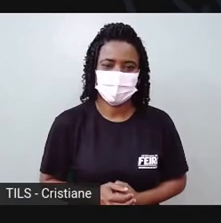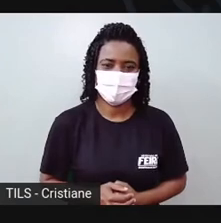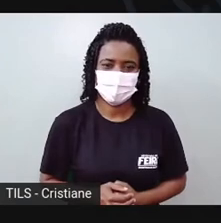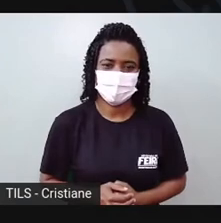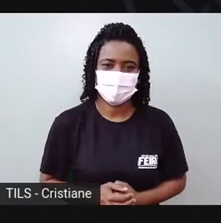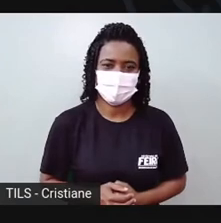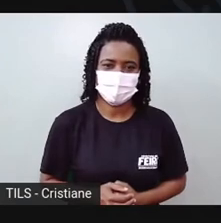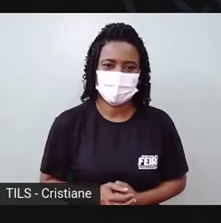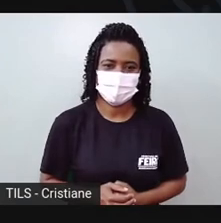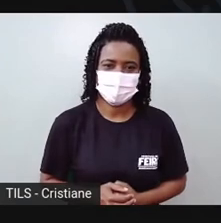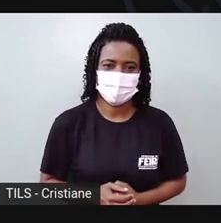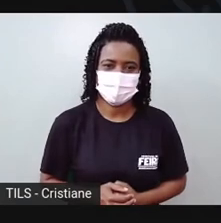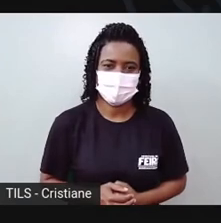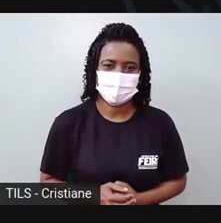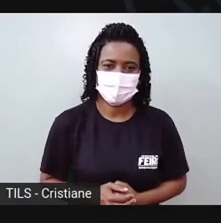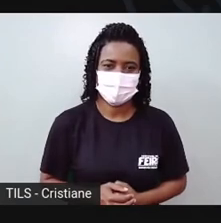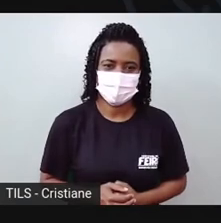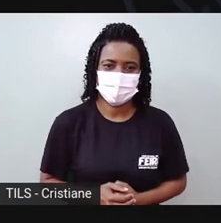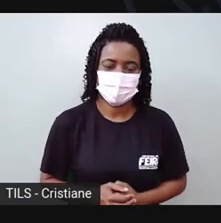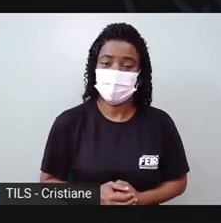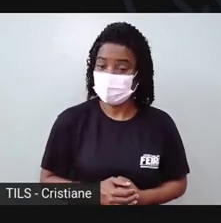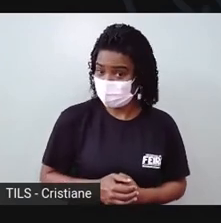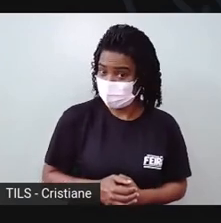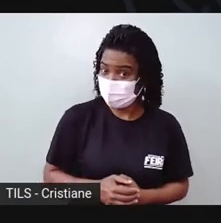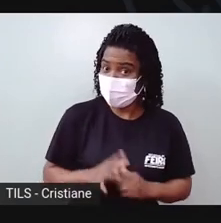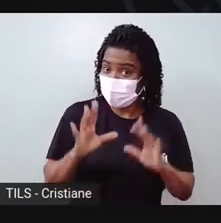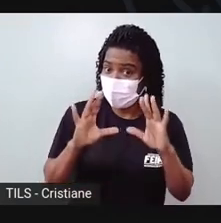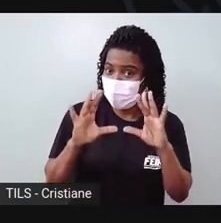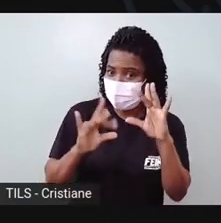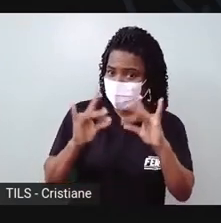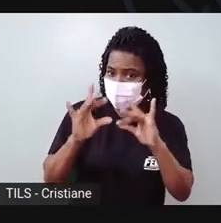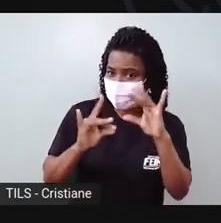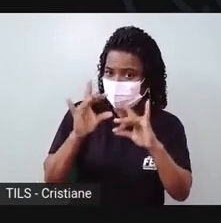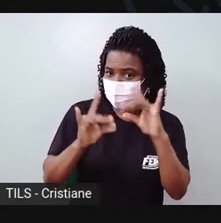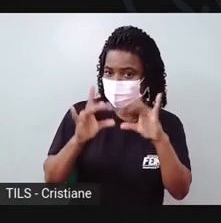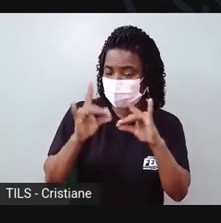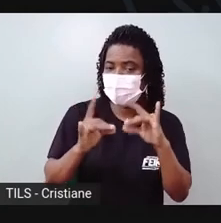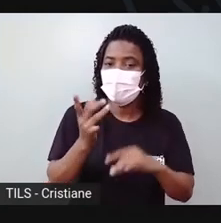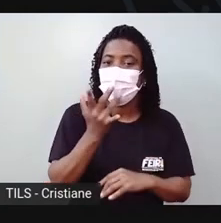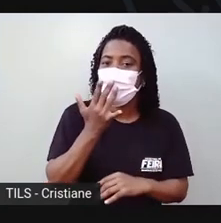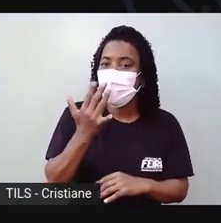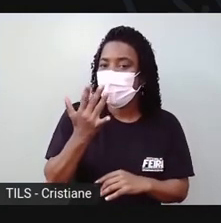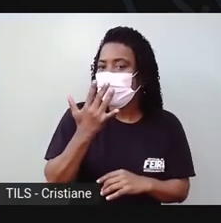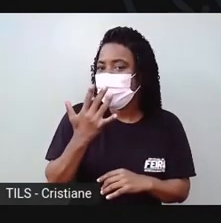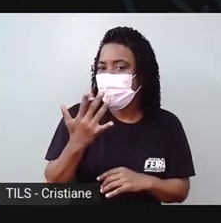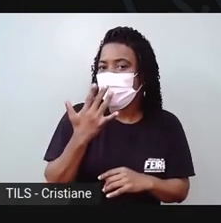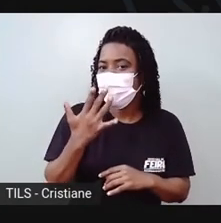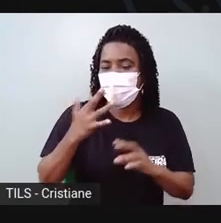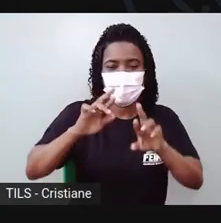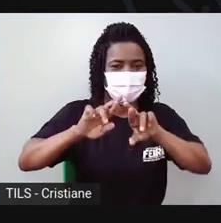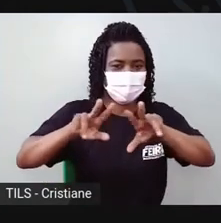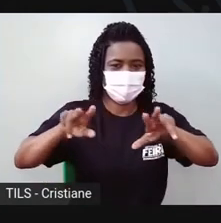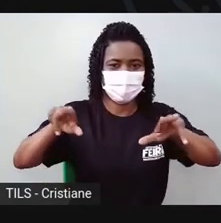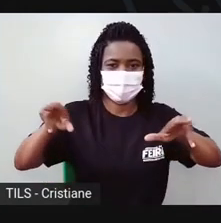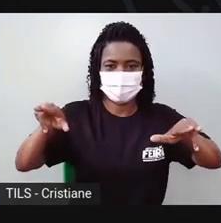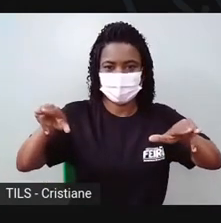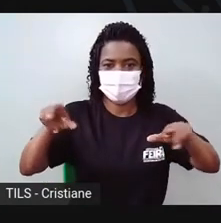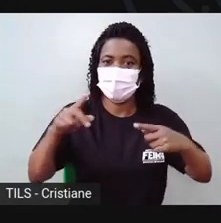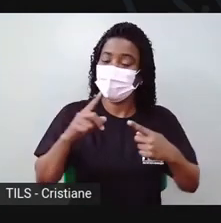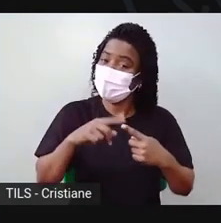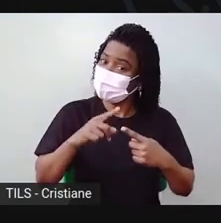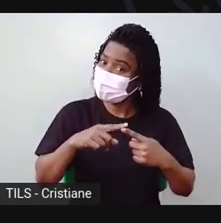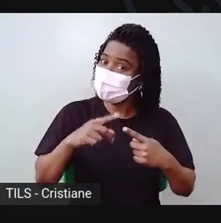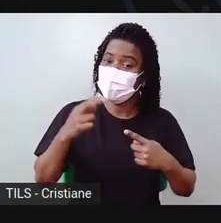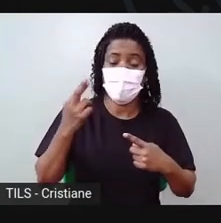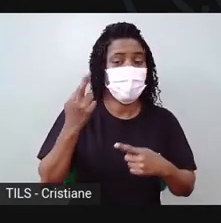E você sabe que tem argila de várias cores? Essa daqui mesmo tem uma tonalidade rosa e uma tonalidade